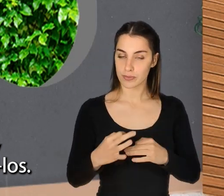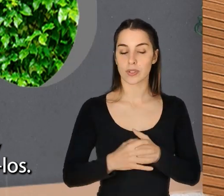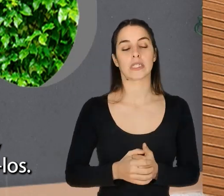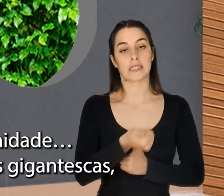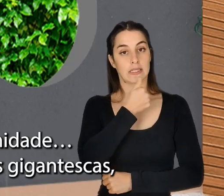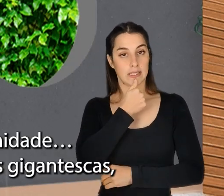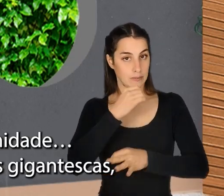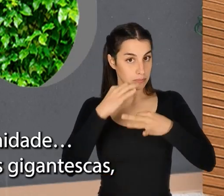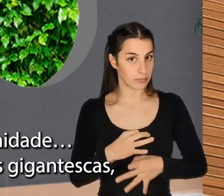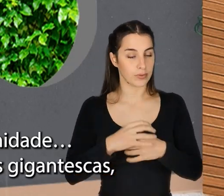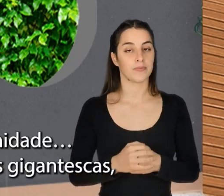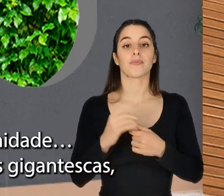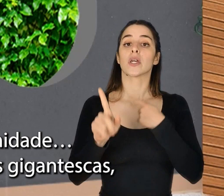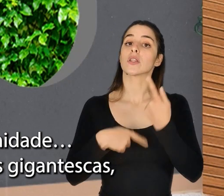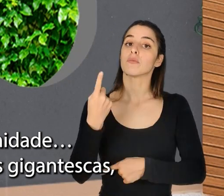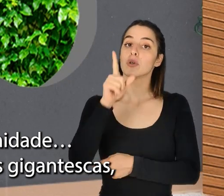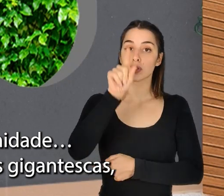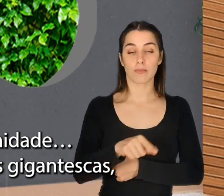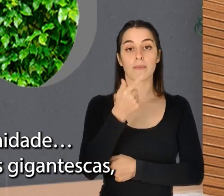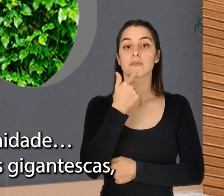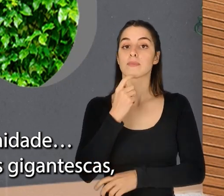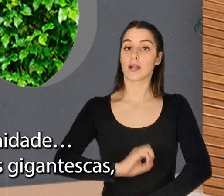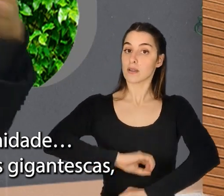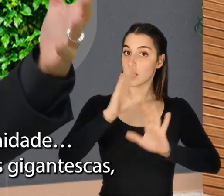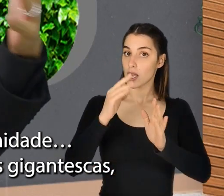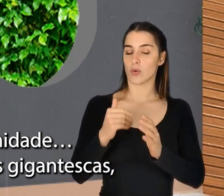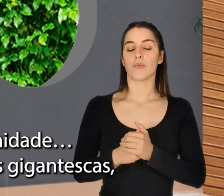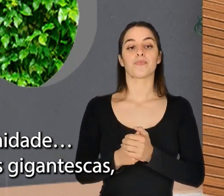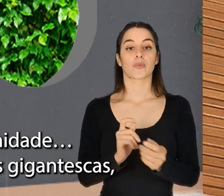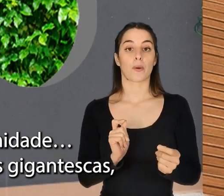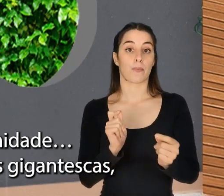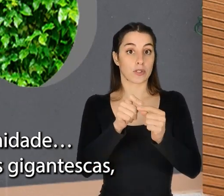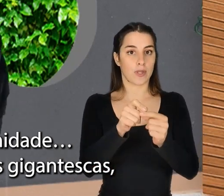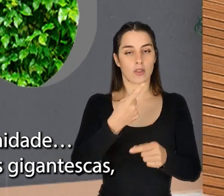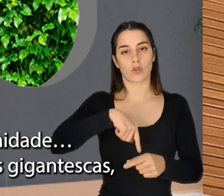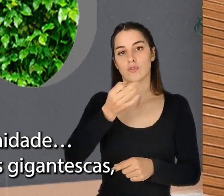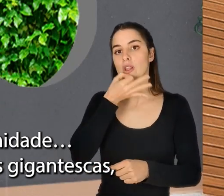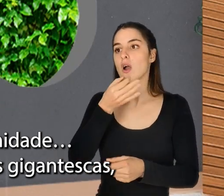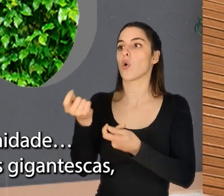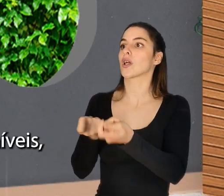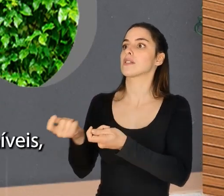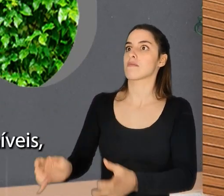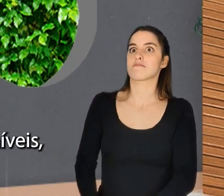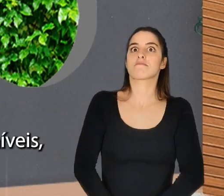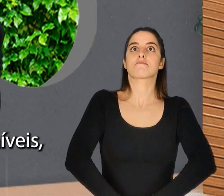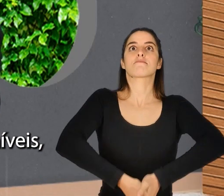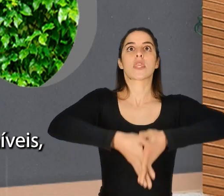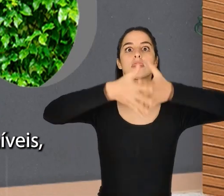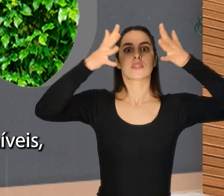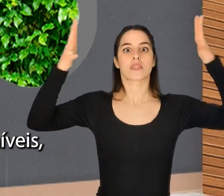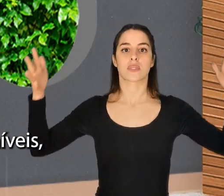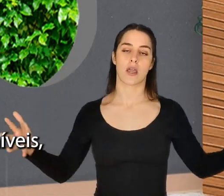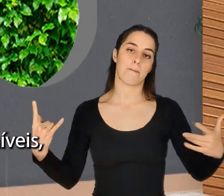vivê-las. E depois, de alguma forma, ter uma proximidade. É lógico que quando falamos em organizações gigantescas, isto tem que se